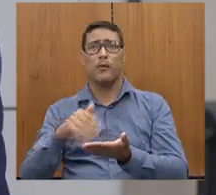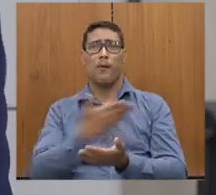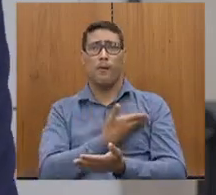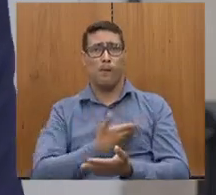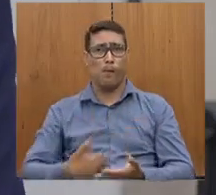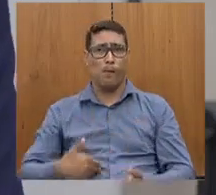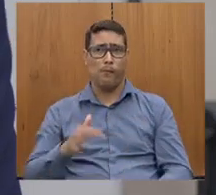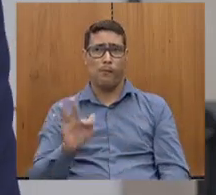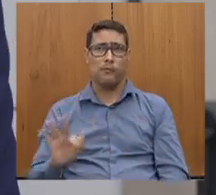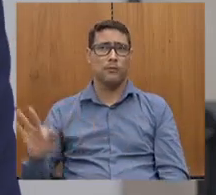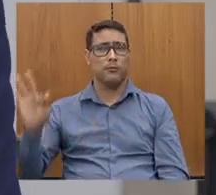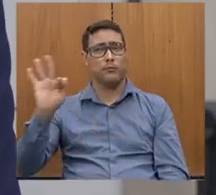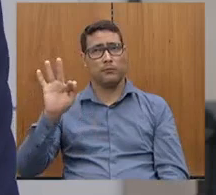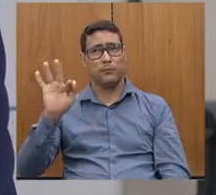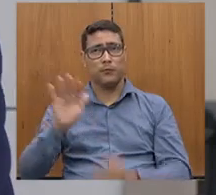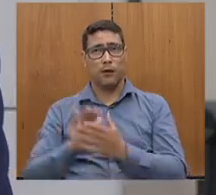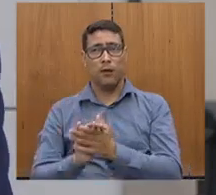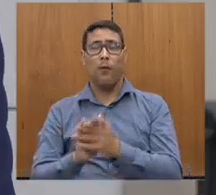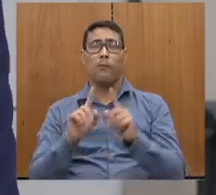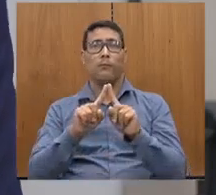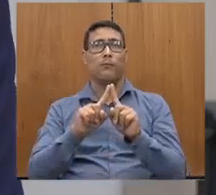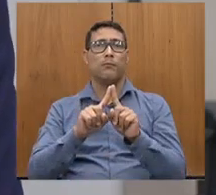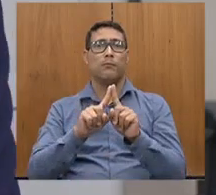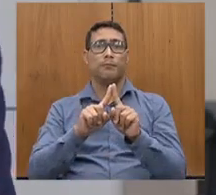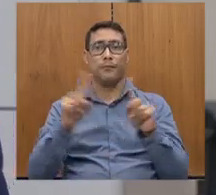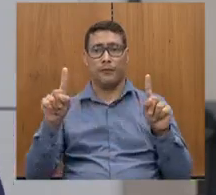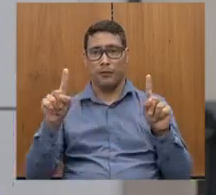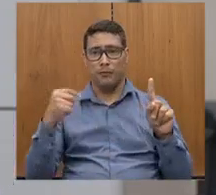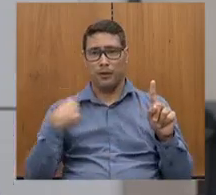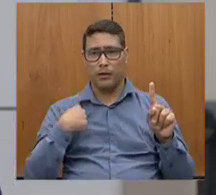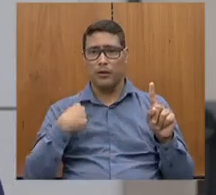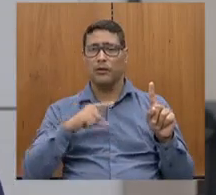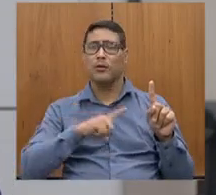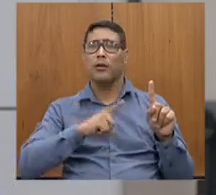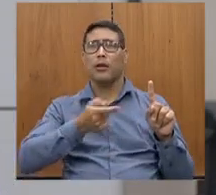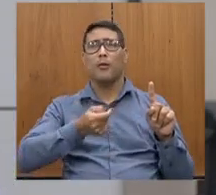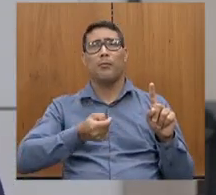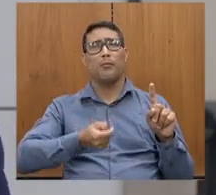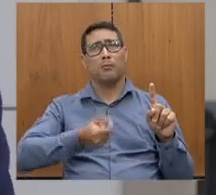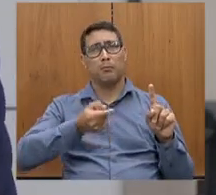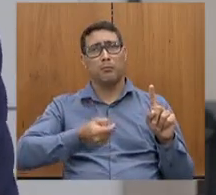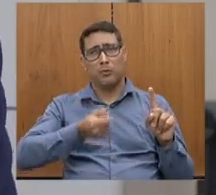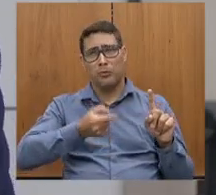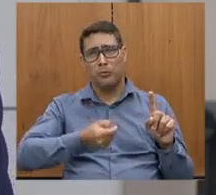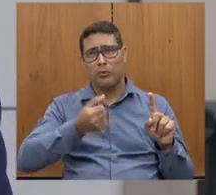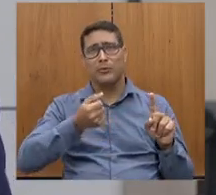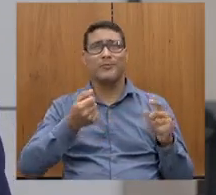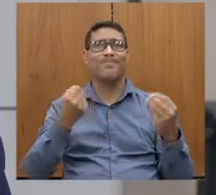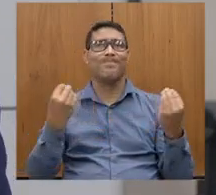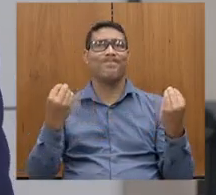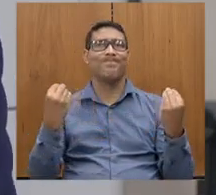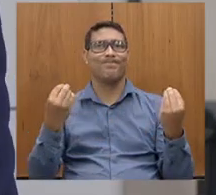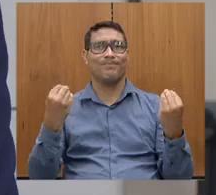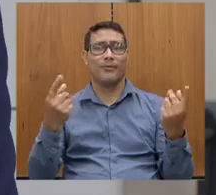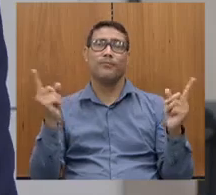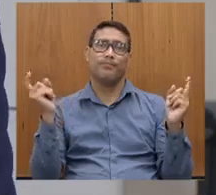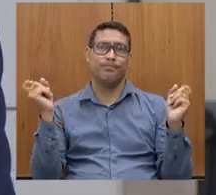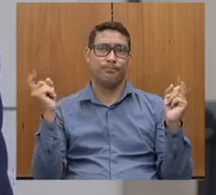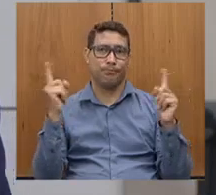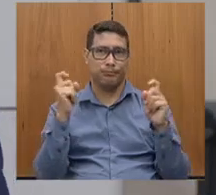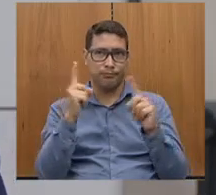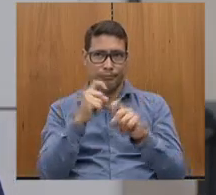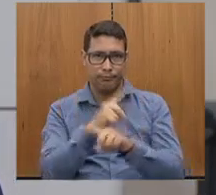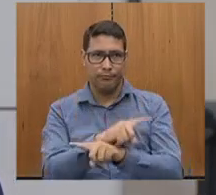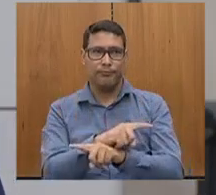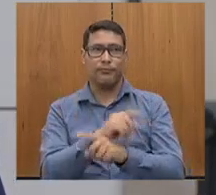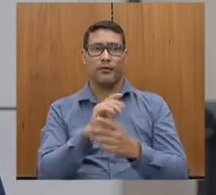é uma coisa. Agora, fazer com pouco realmente é coisa dos grandes, menos de